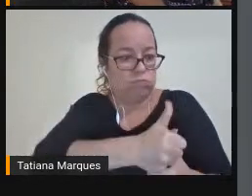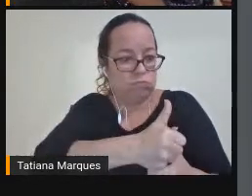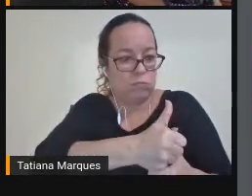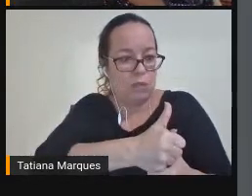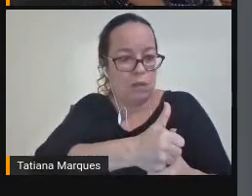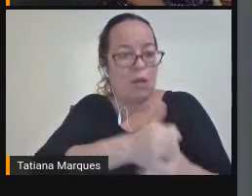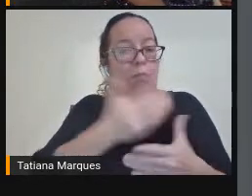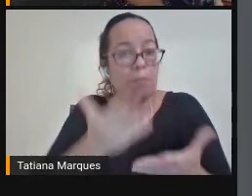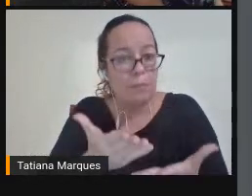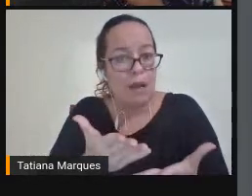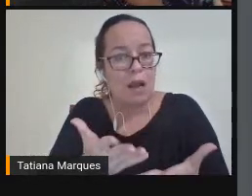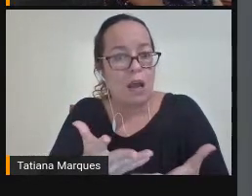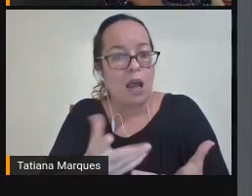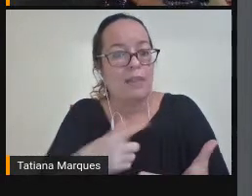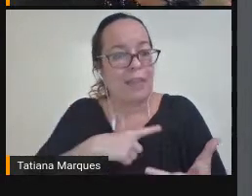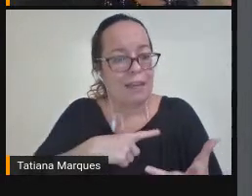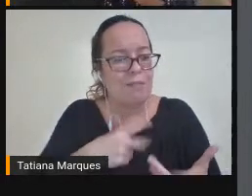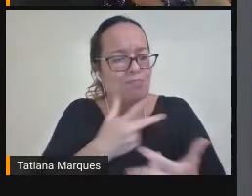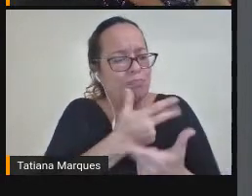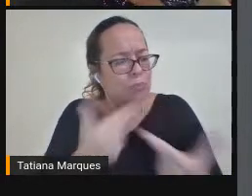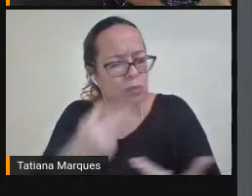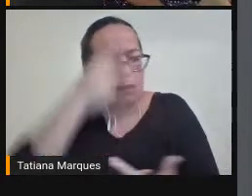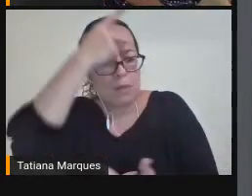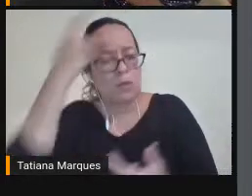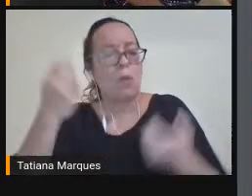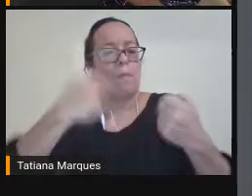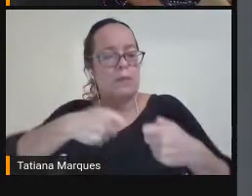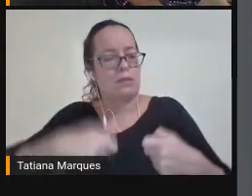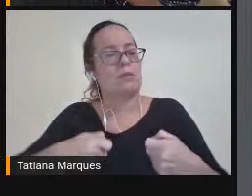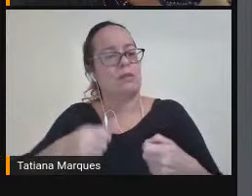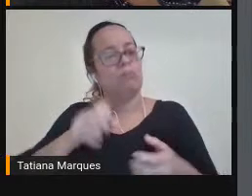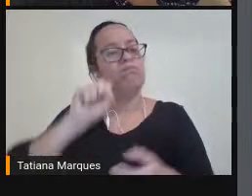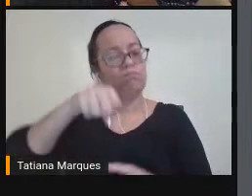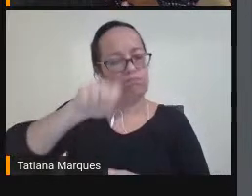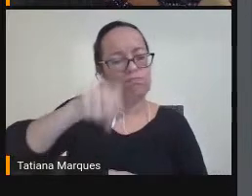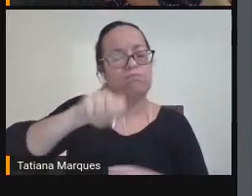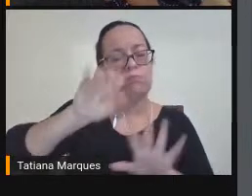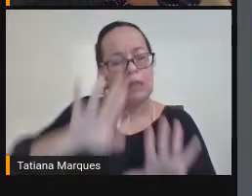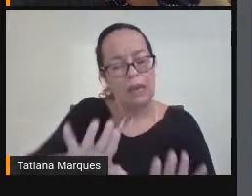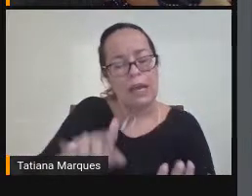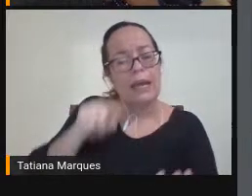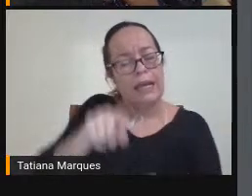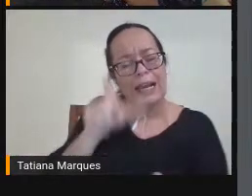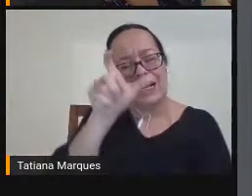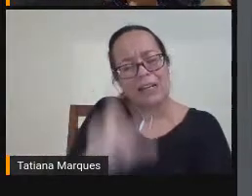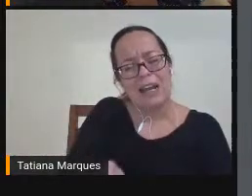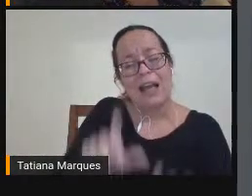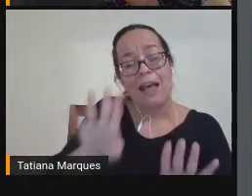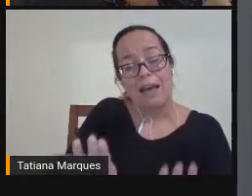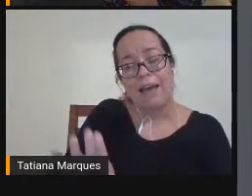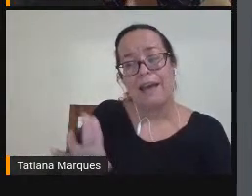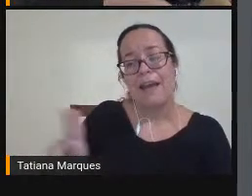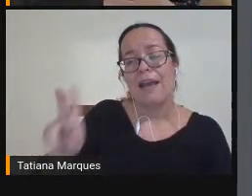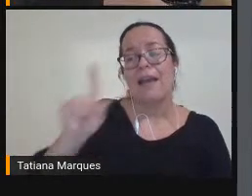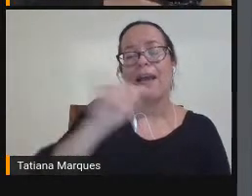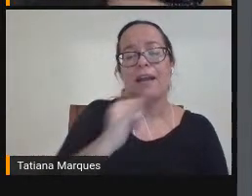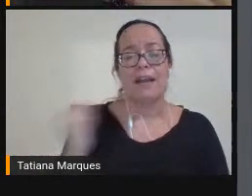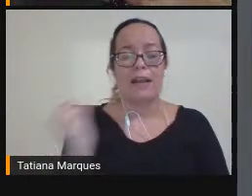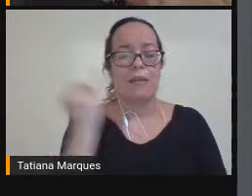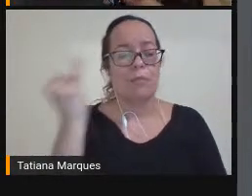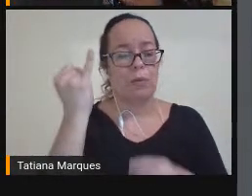De tantos Meninos Que precisam Neste Caso É muito Importante Que você